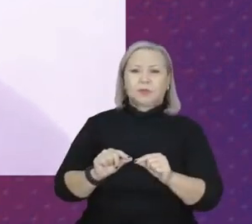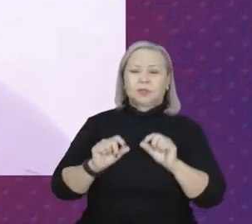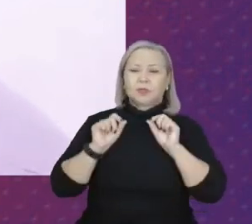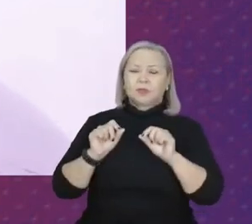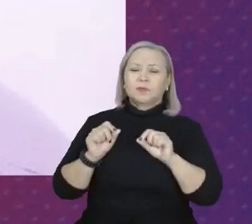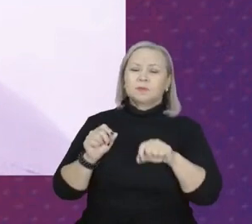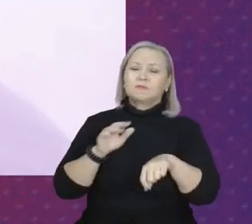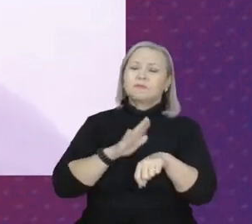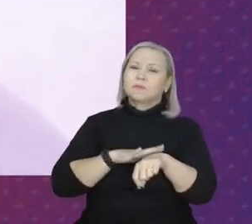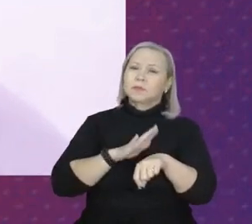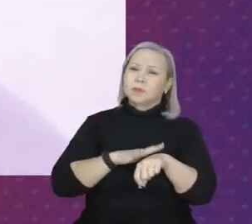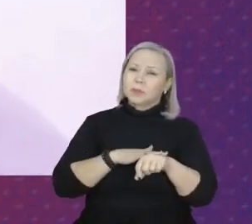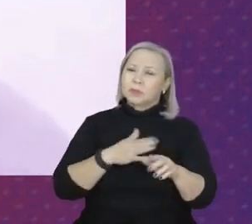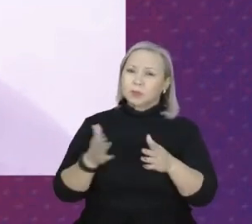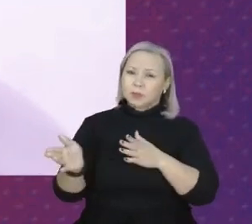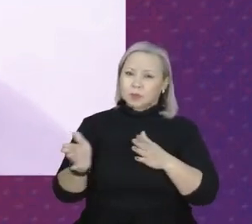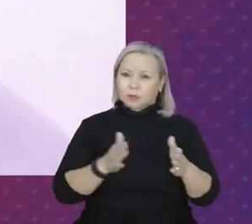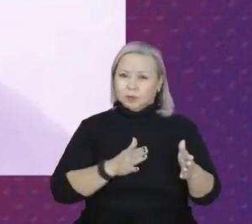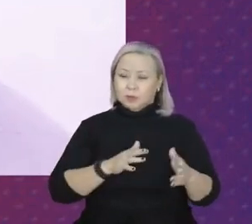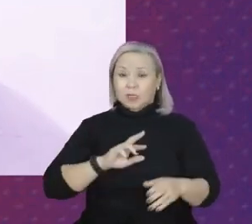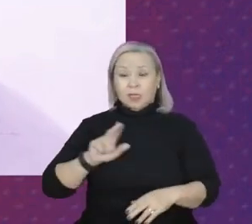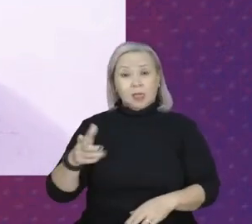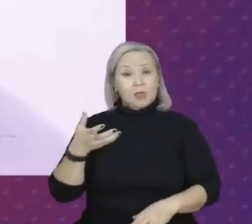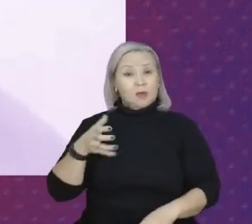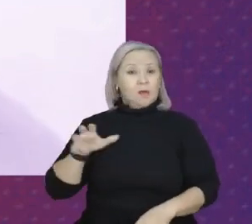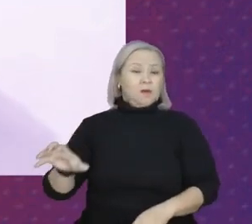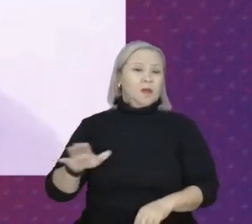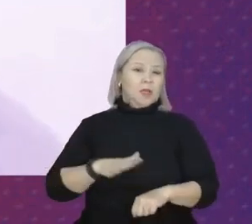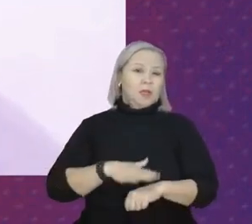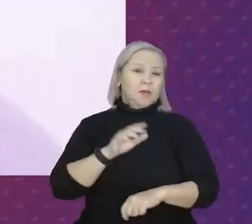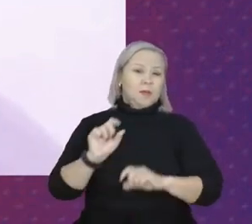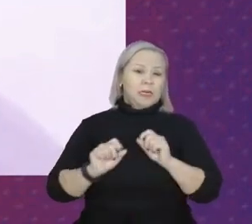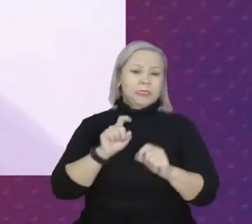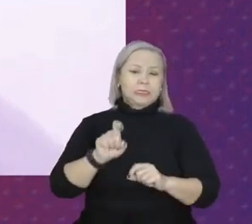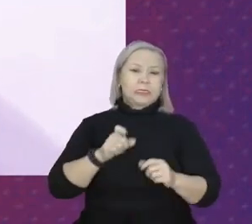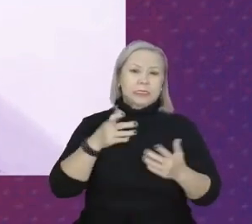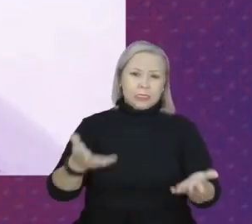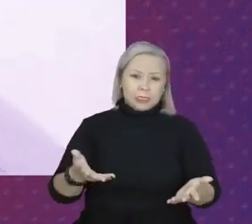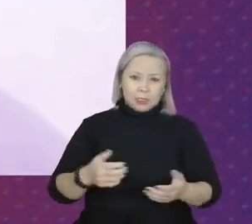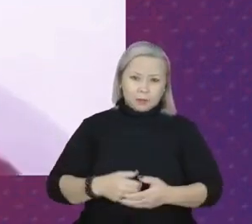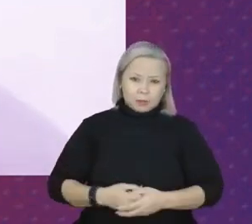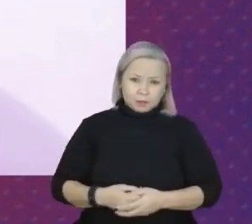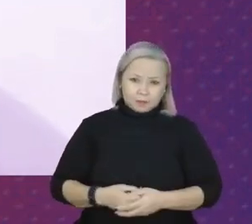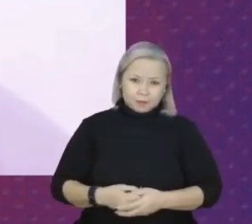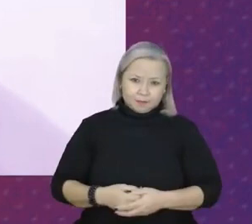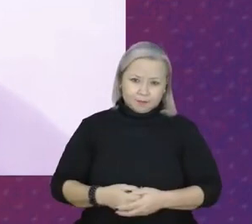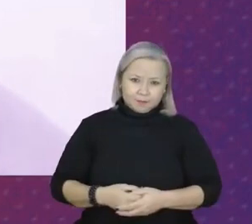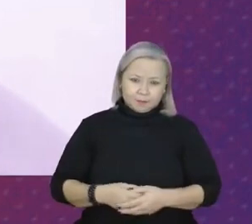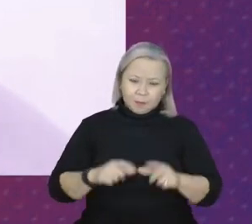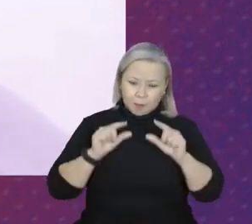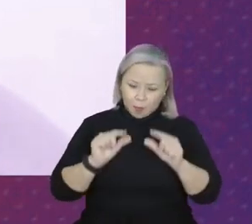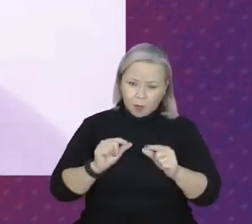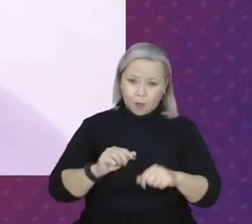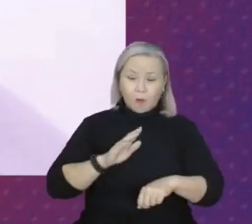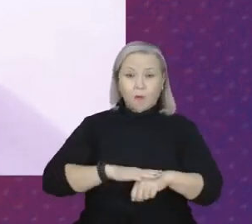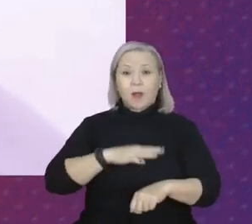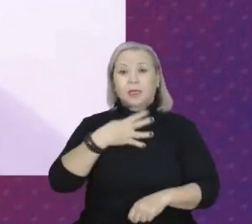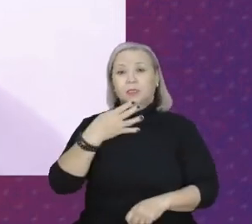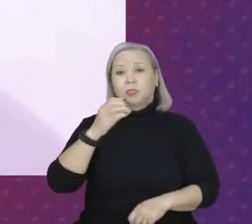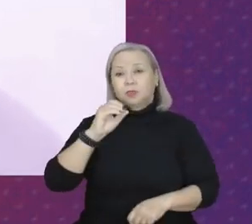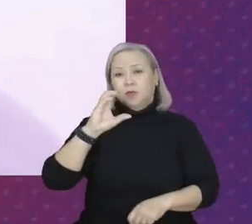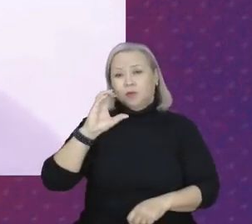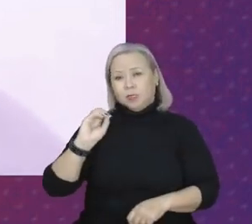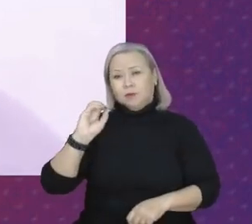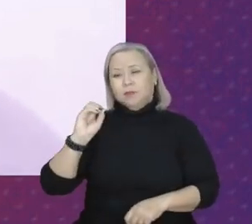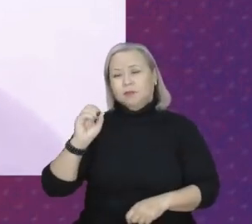tempo. não, nós não queremos mais que seja no seu tempo, porque mais de 400 anos se